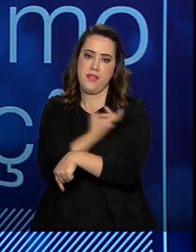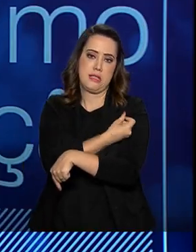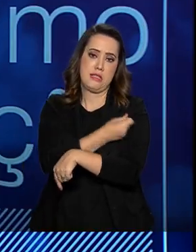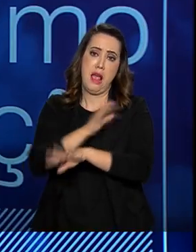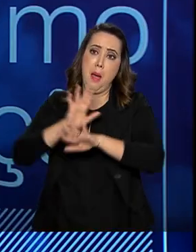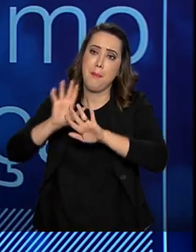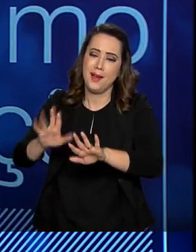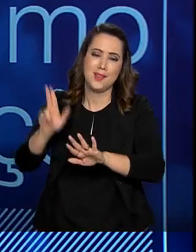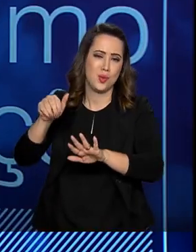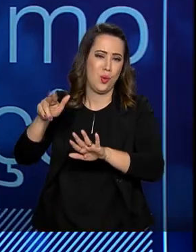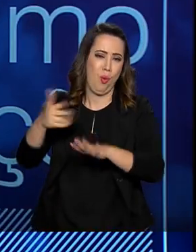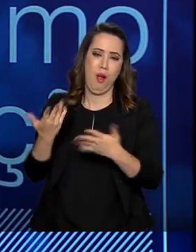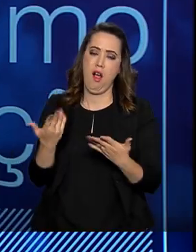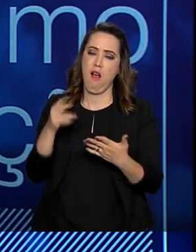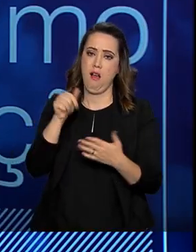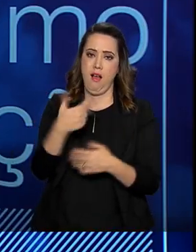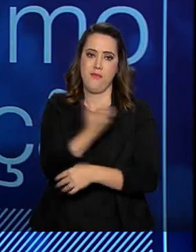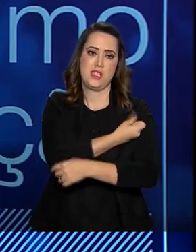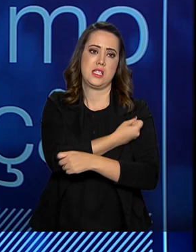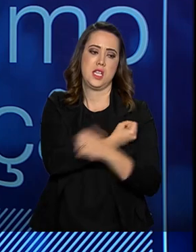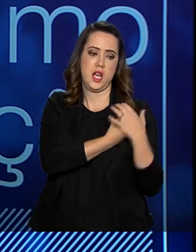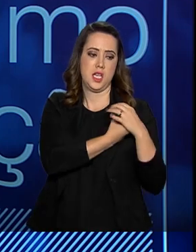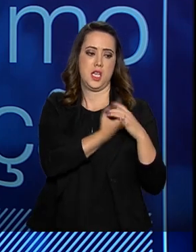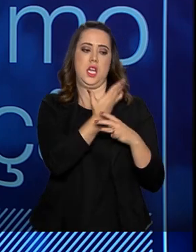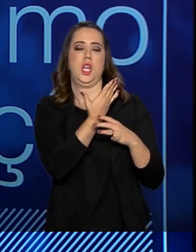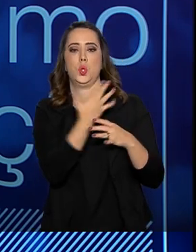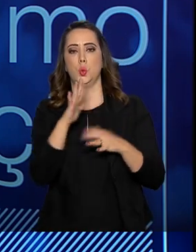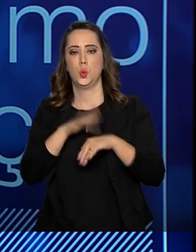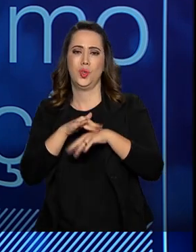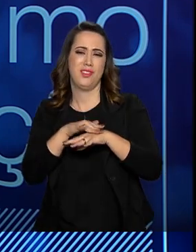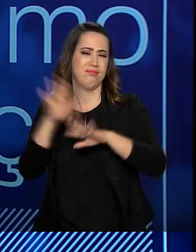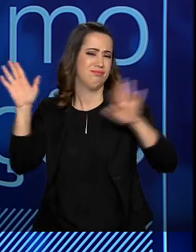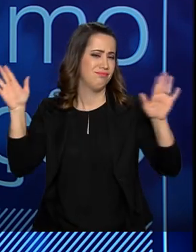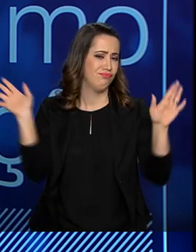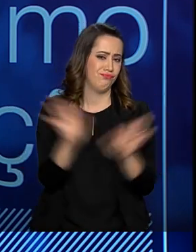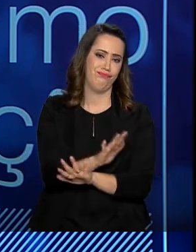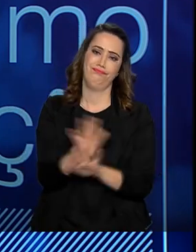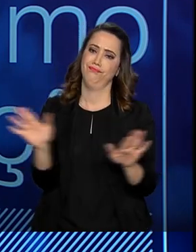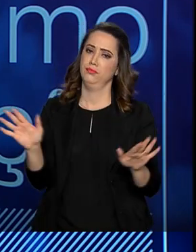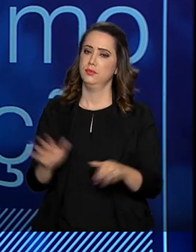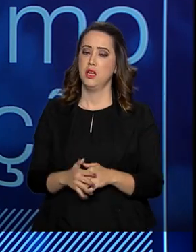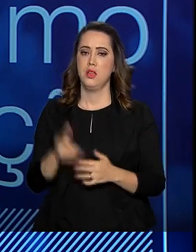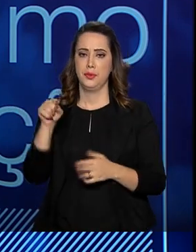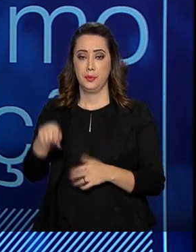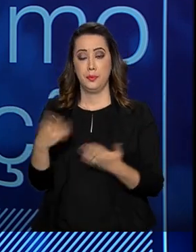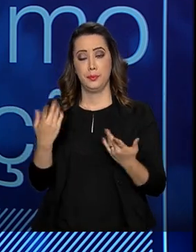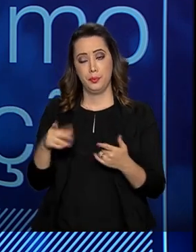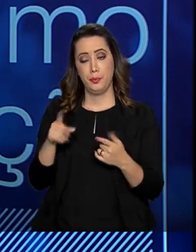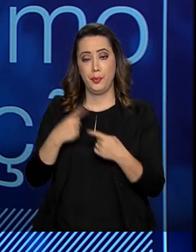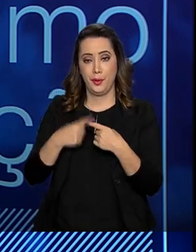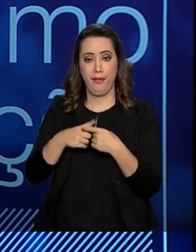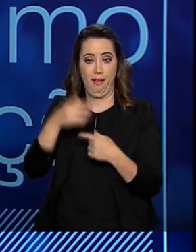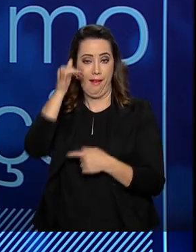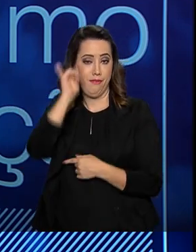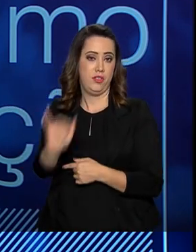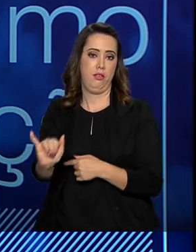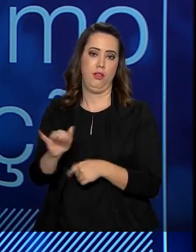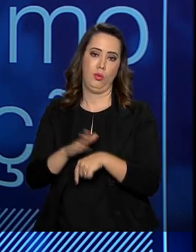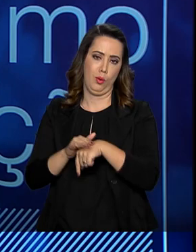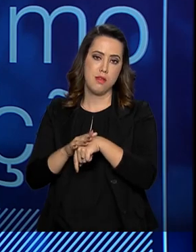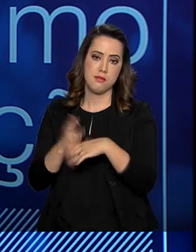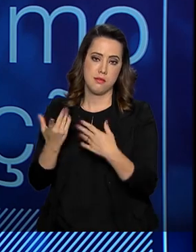jamais a vacina vai ocasionar, não é para ocasionar a doença para a qual ela está prevenindo, porque